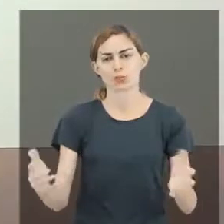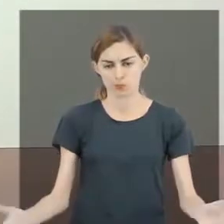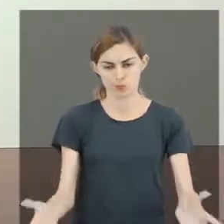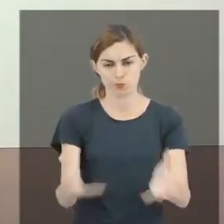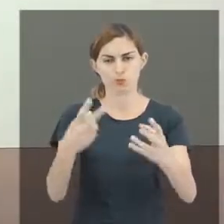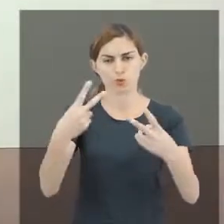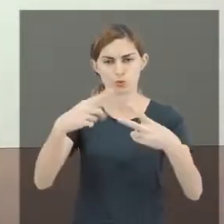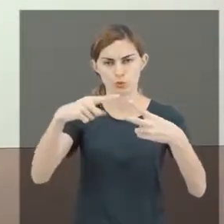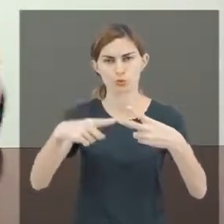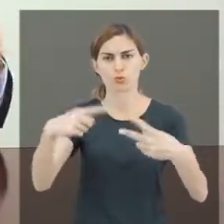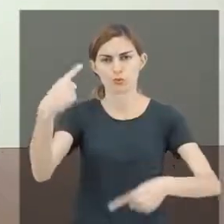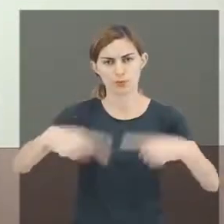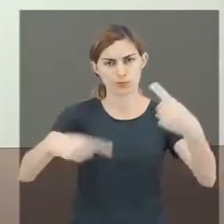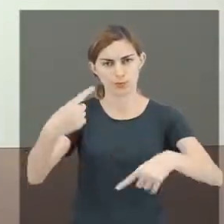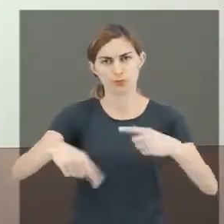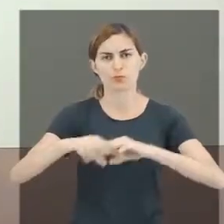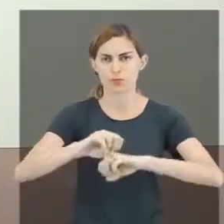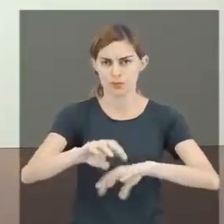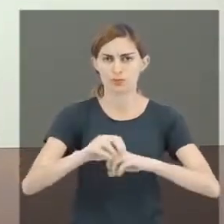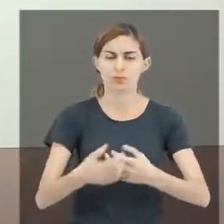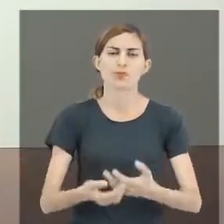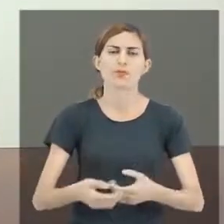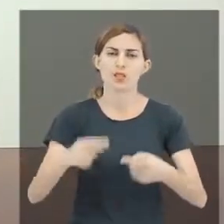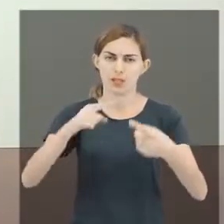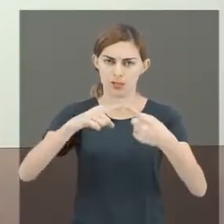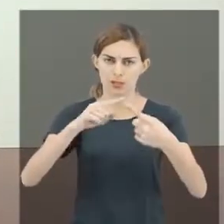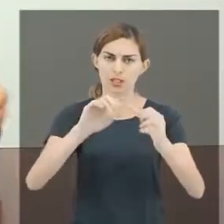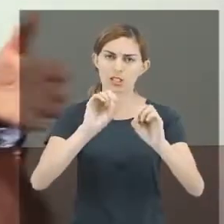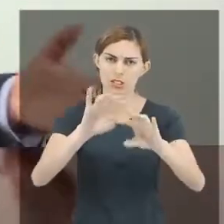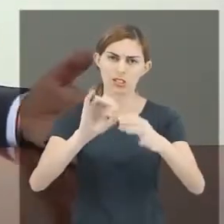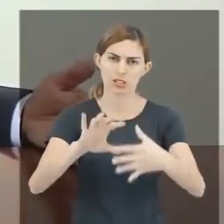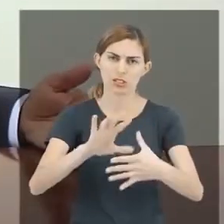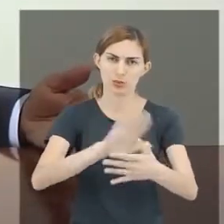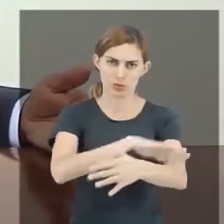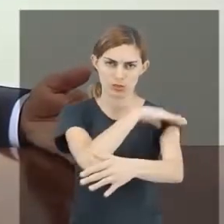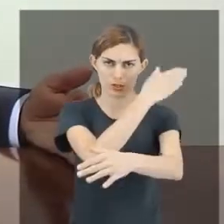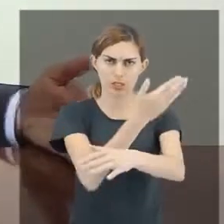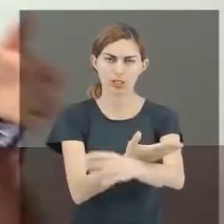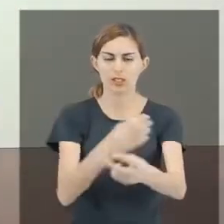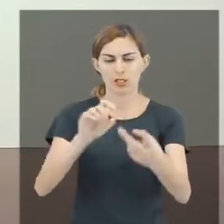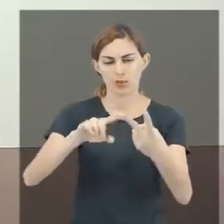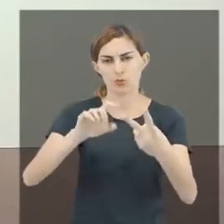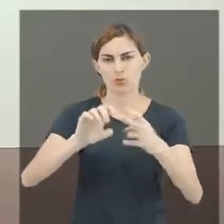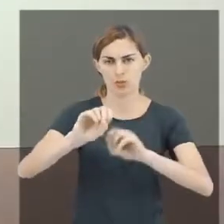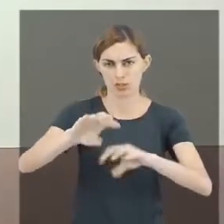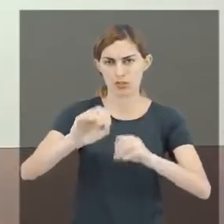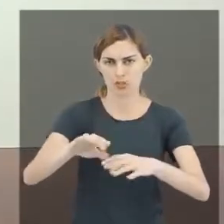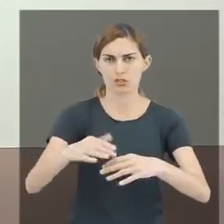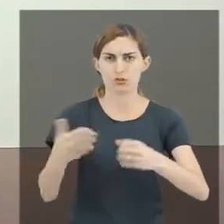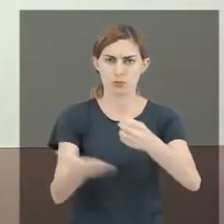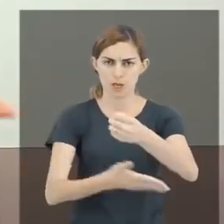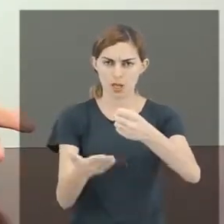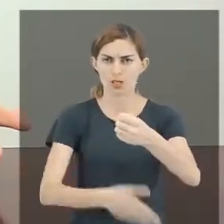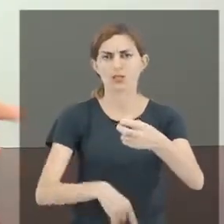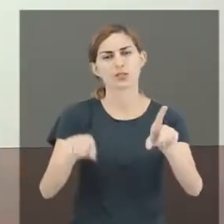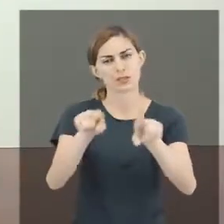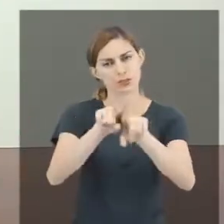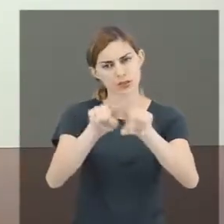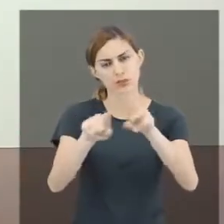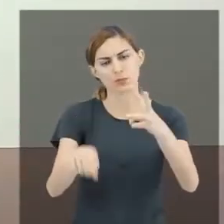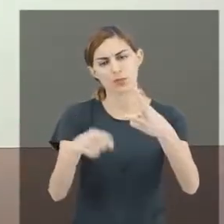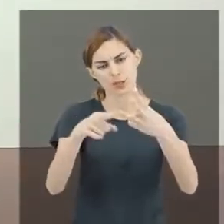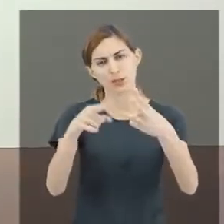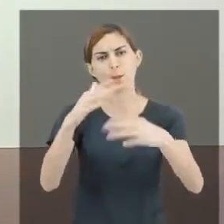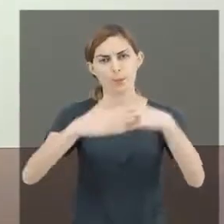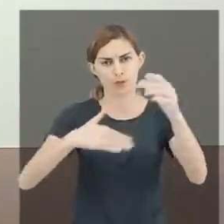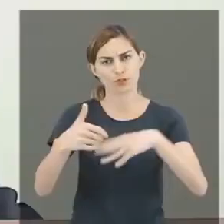Fortalecendo as duas políticas públicas. A de educação integral, voltada para a educação básica. E também a profissional, que não deixa de ser